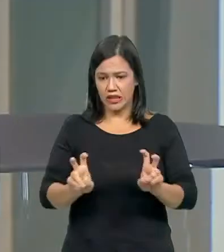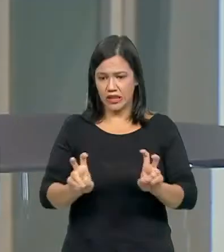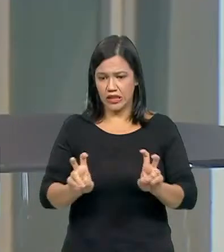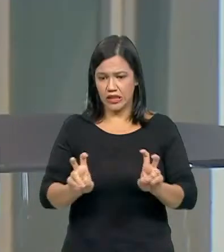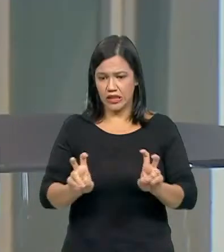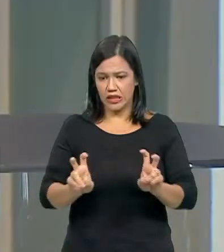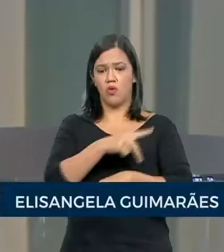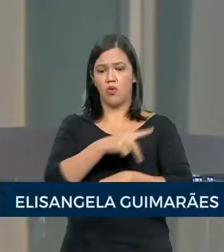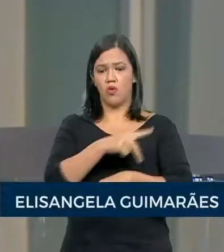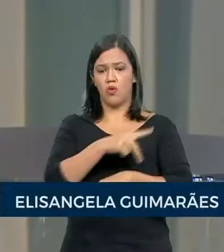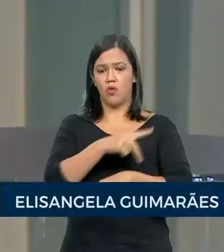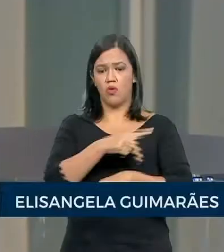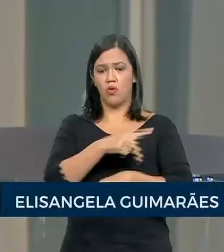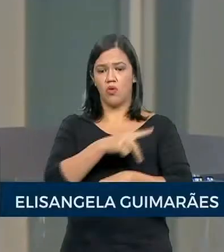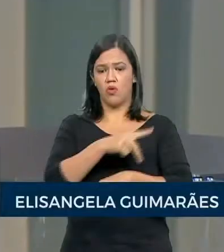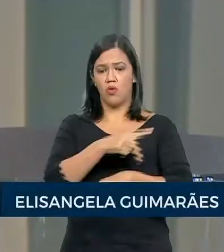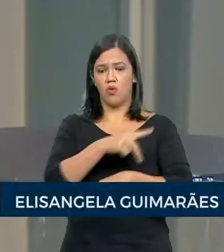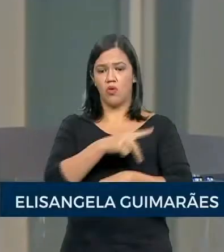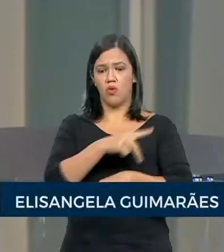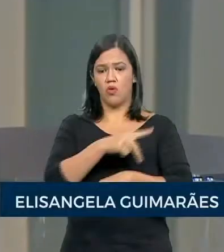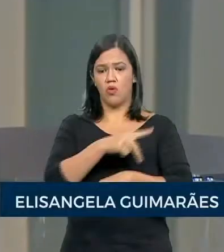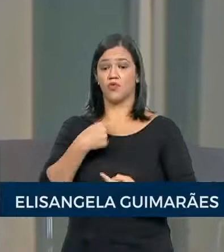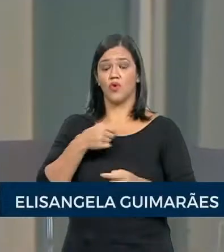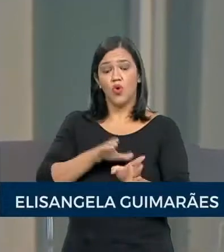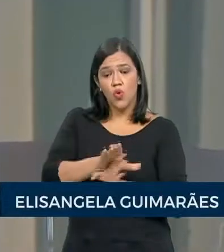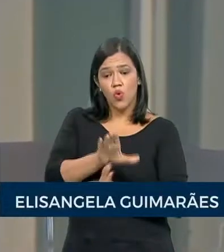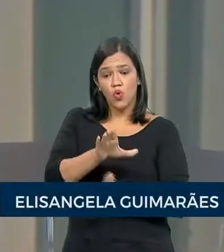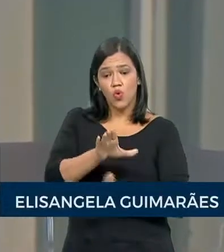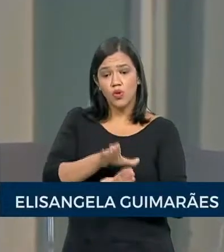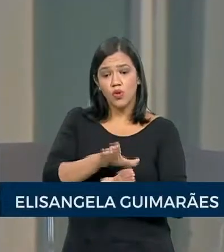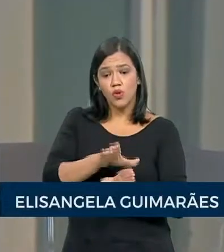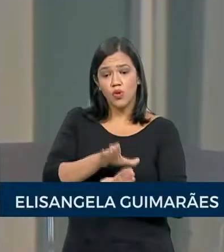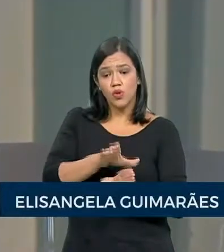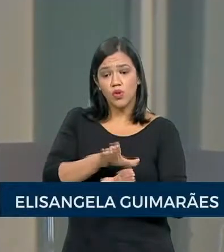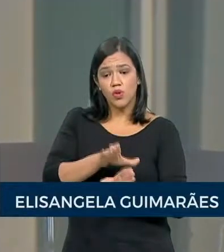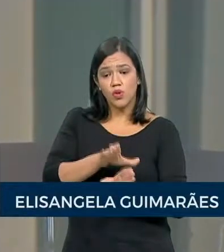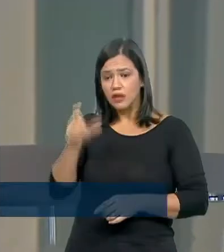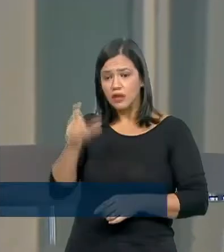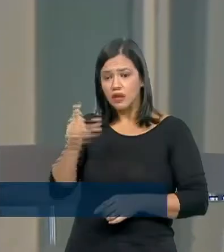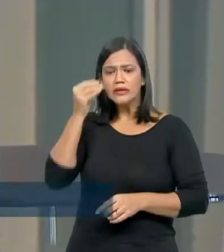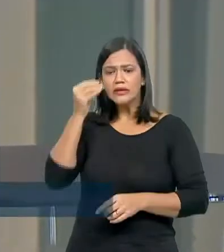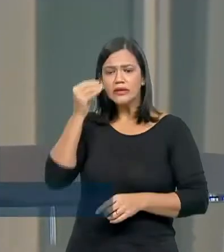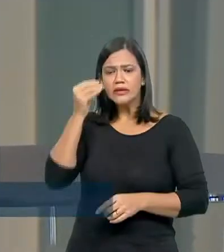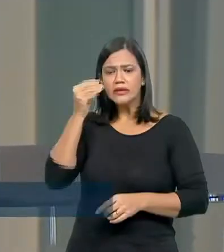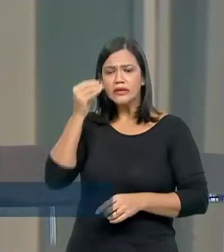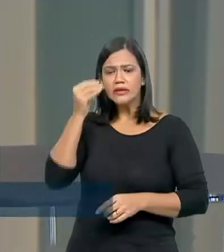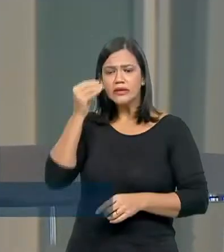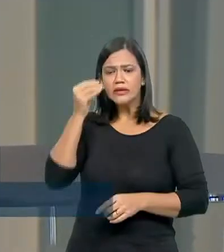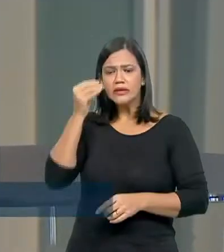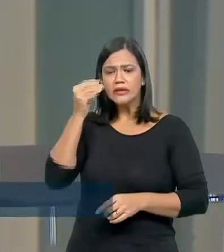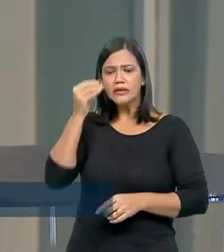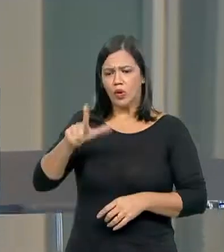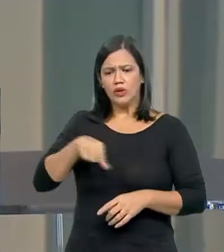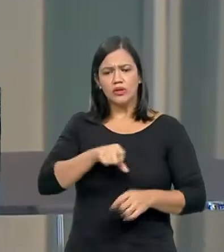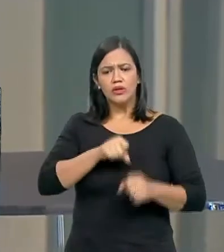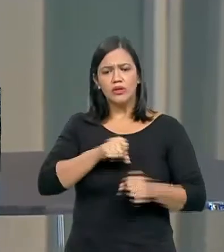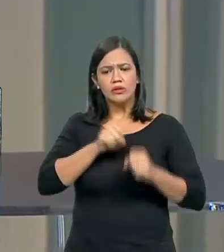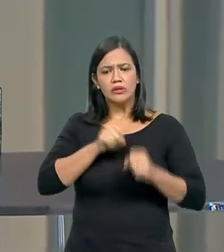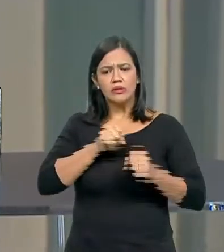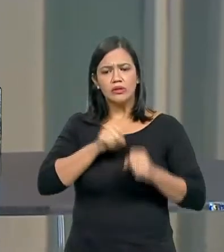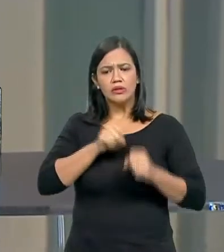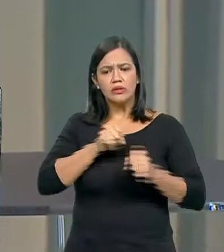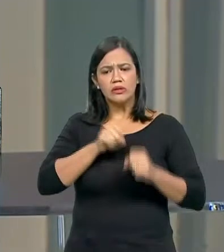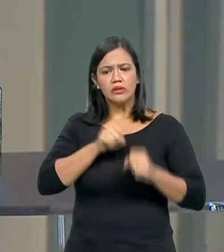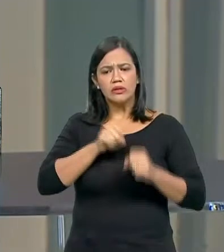mas não me qualifico como conselheiro. Até porque ele tem uma larga experiência, principalmente de poder legislativo,